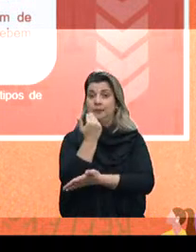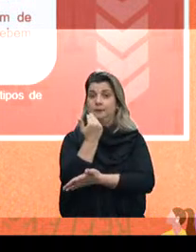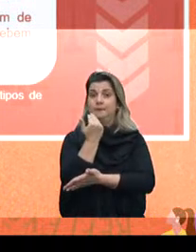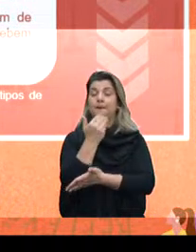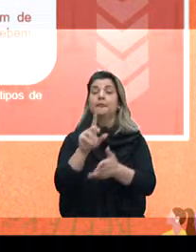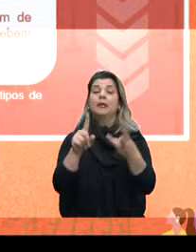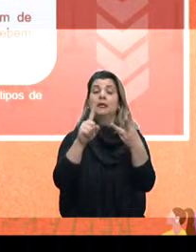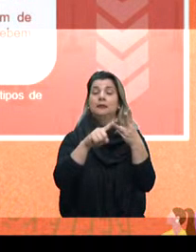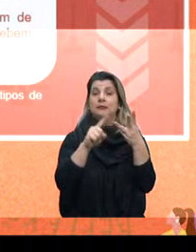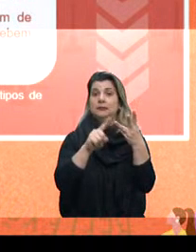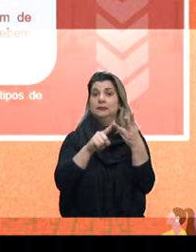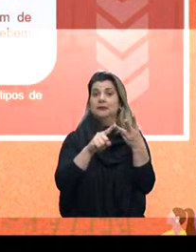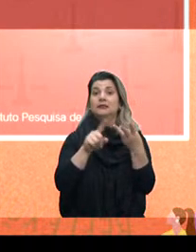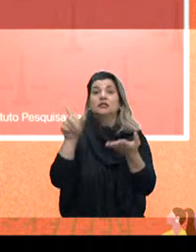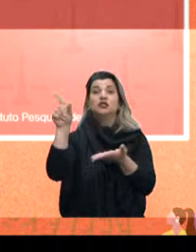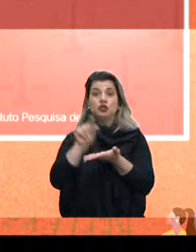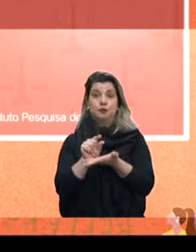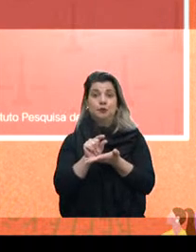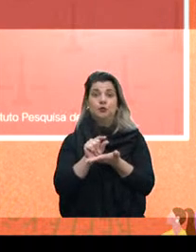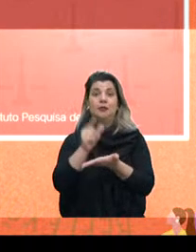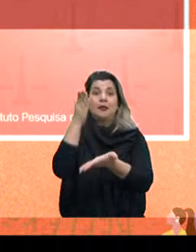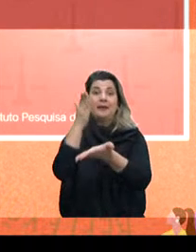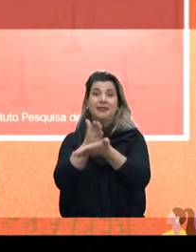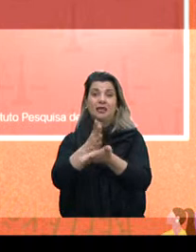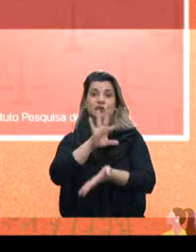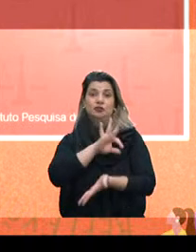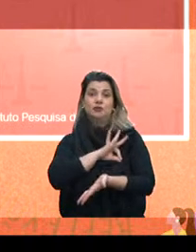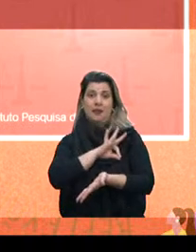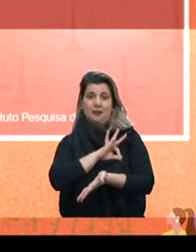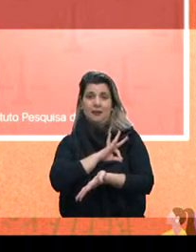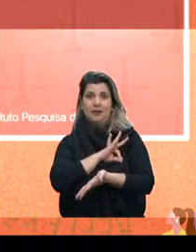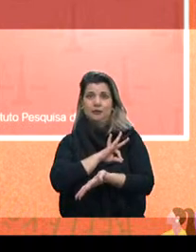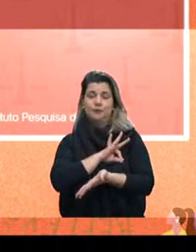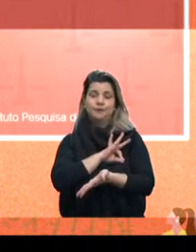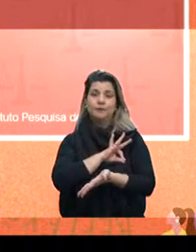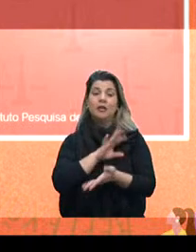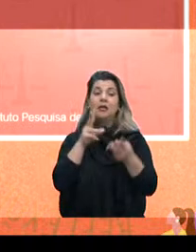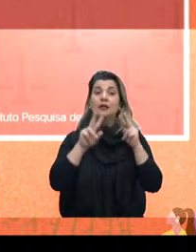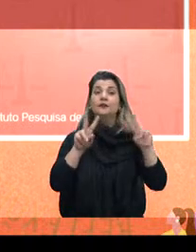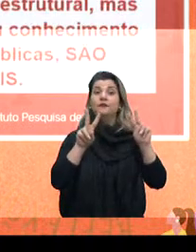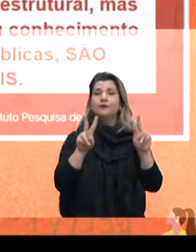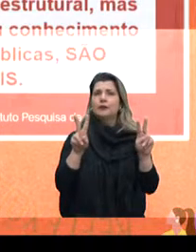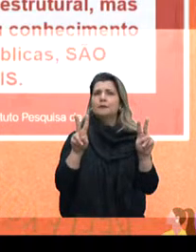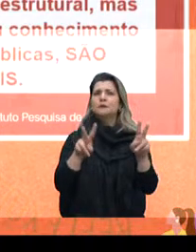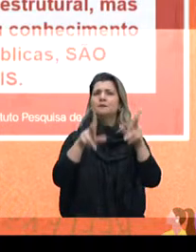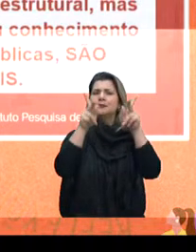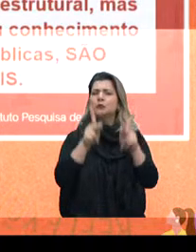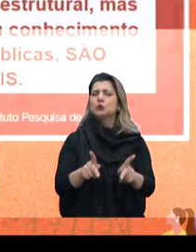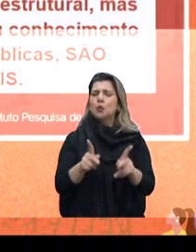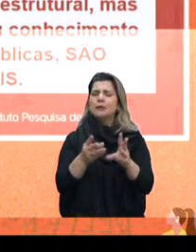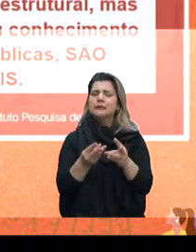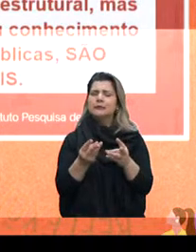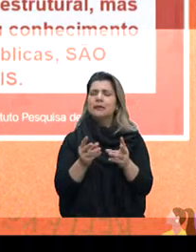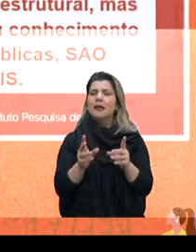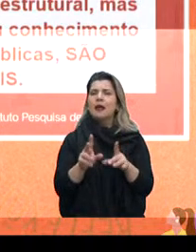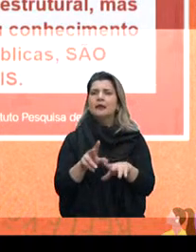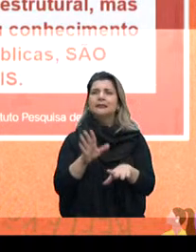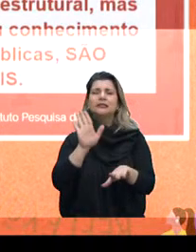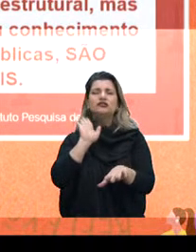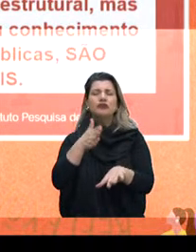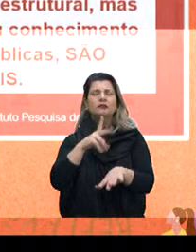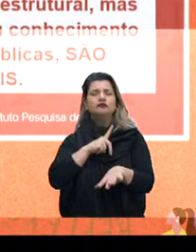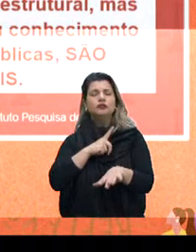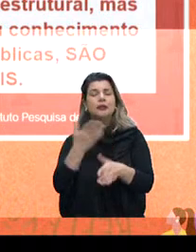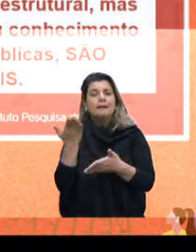mais de metade da renda. E aí a gente chegou no seguinte indicador, vulneráveis estruturais. Aqueles que já existiam antes mesmo da